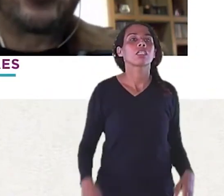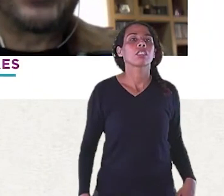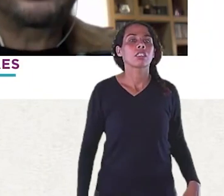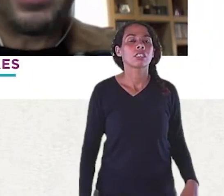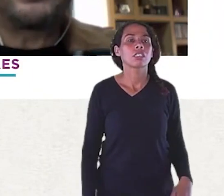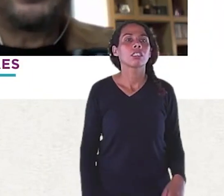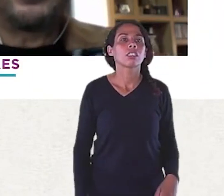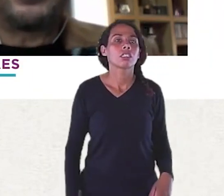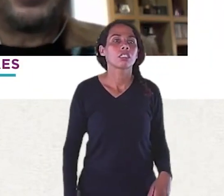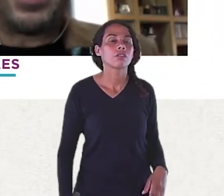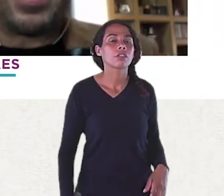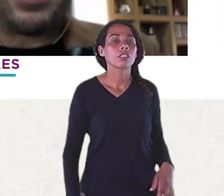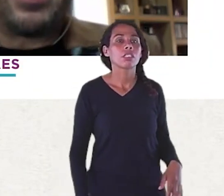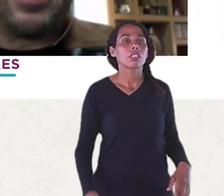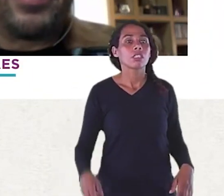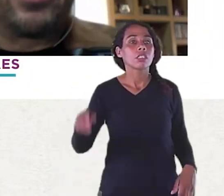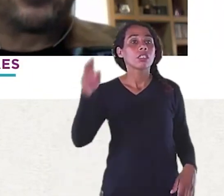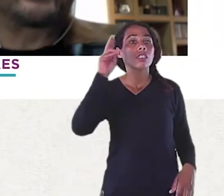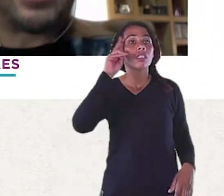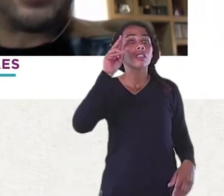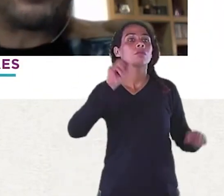Jetare É